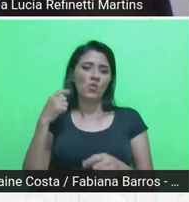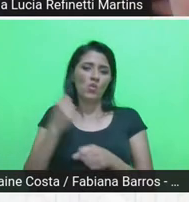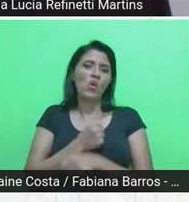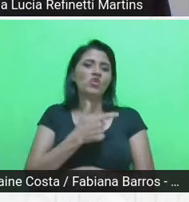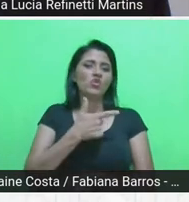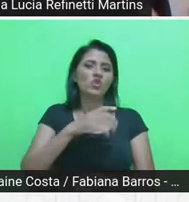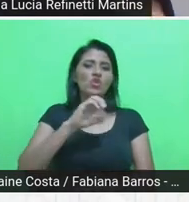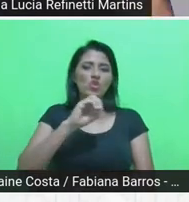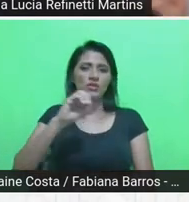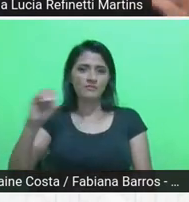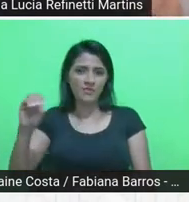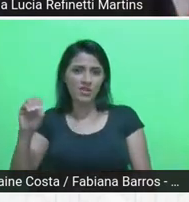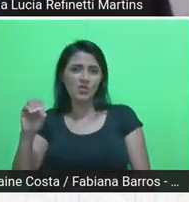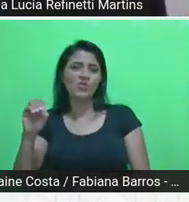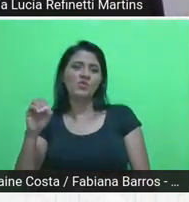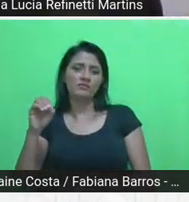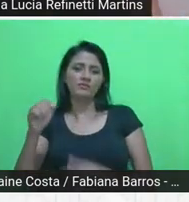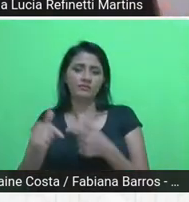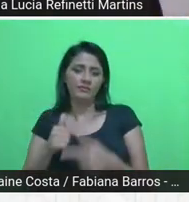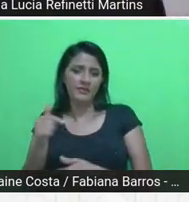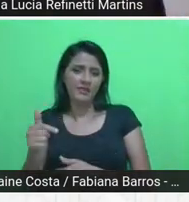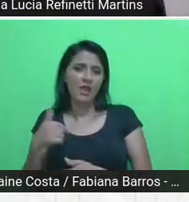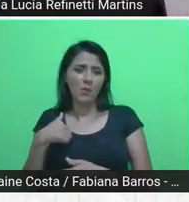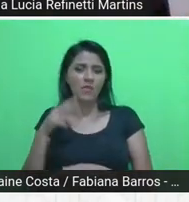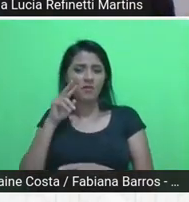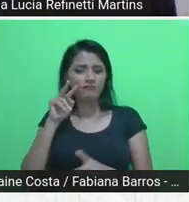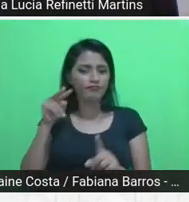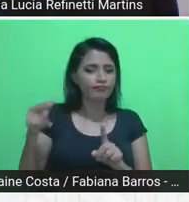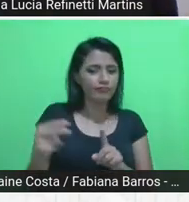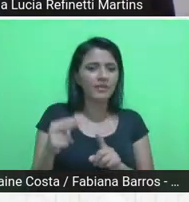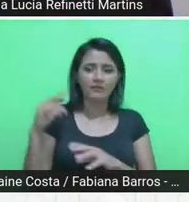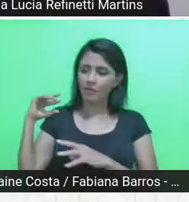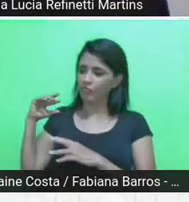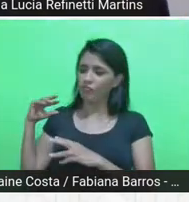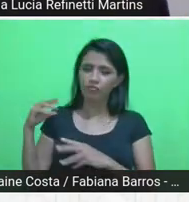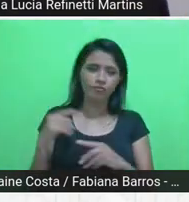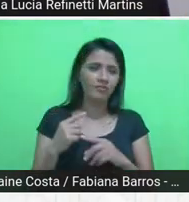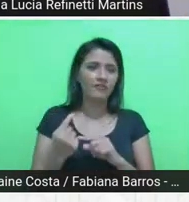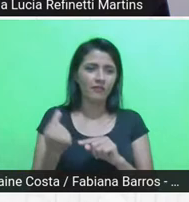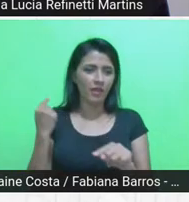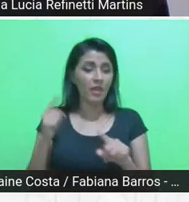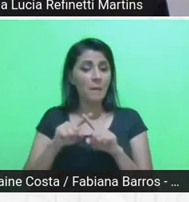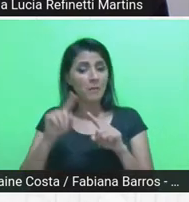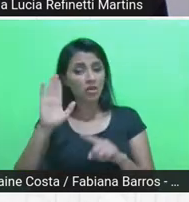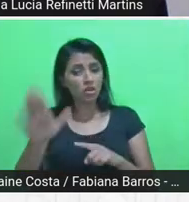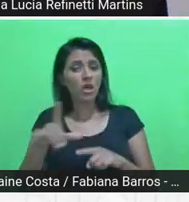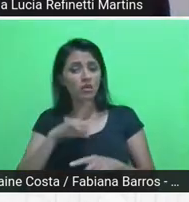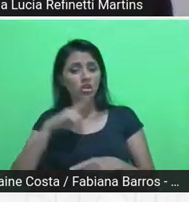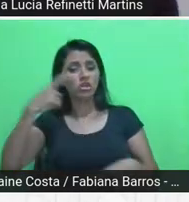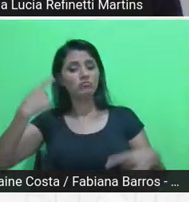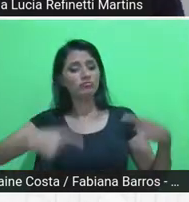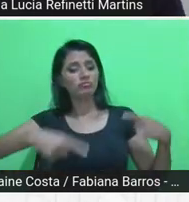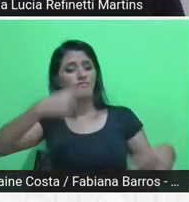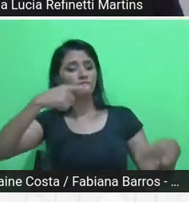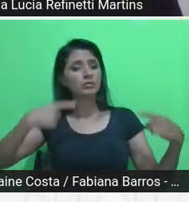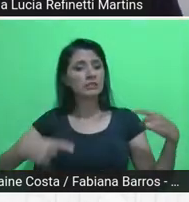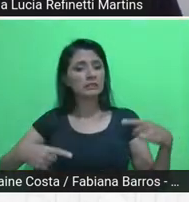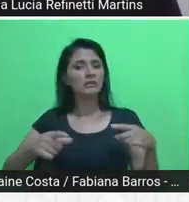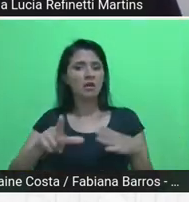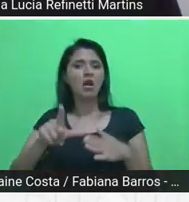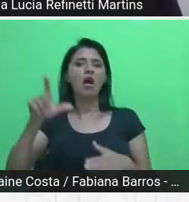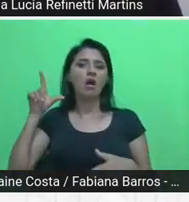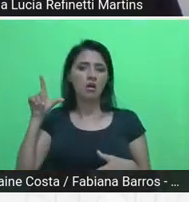então, a minha visão vem daí, mas já havia uma discussão colocada antes